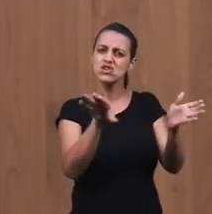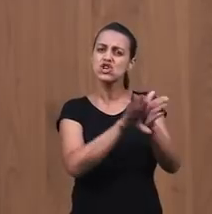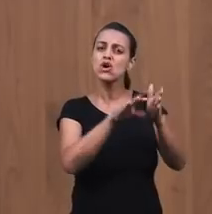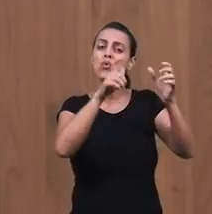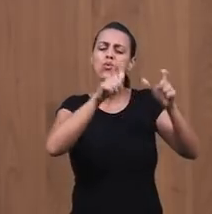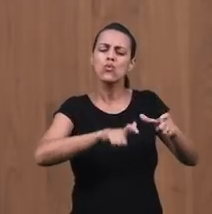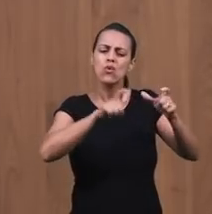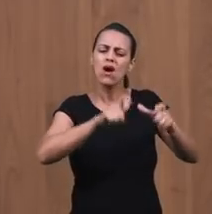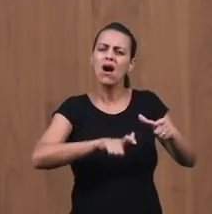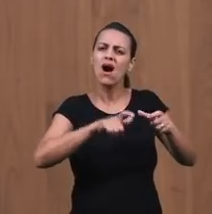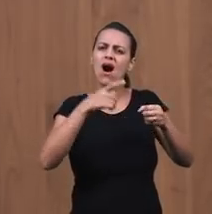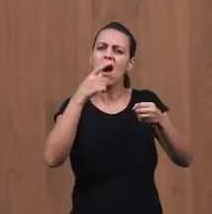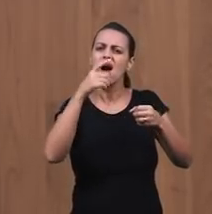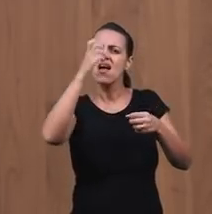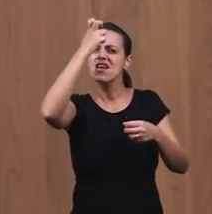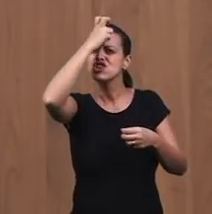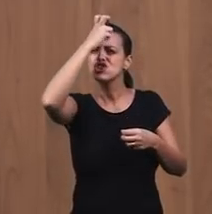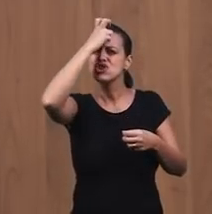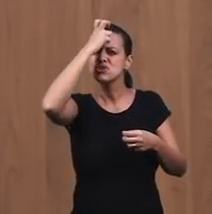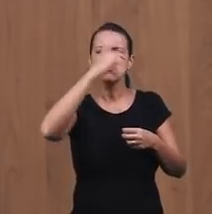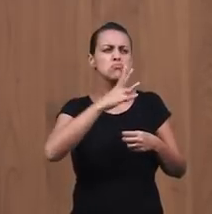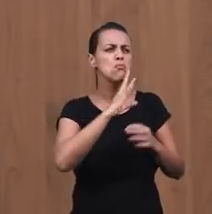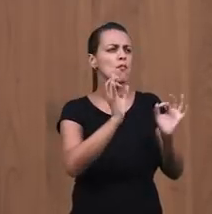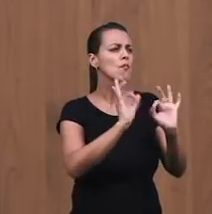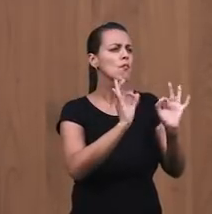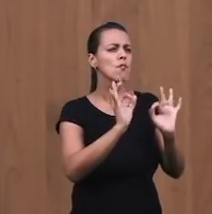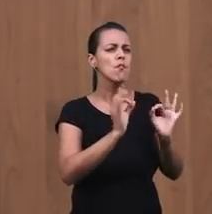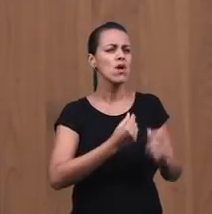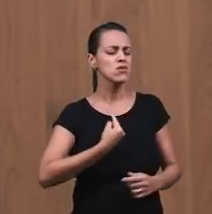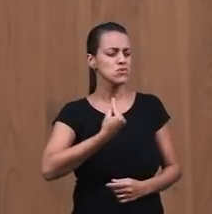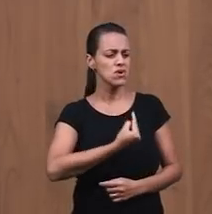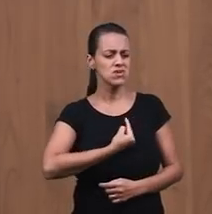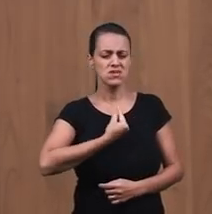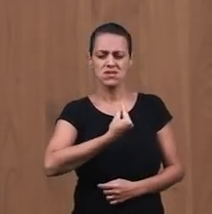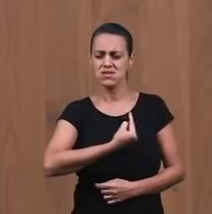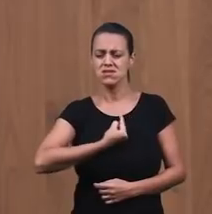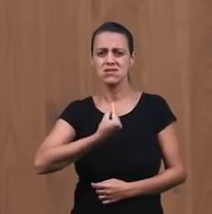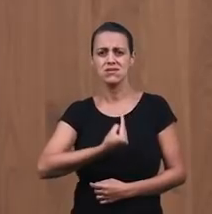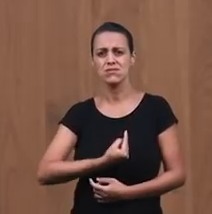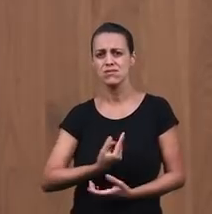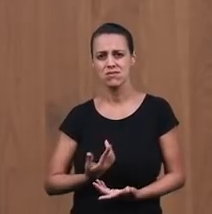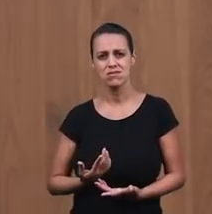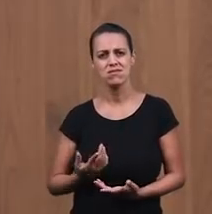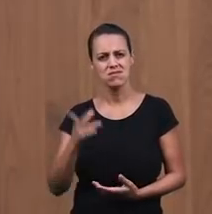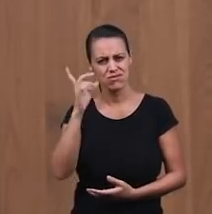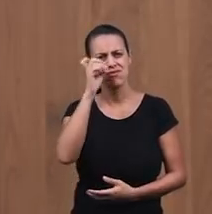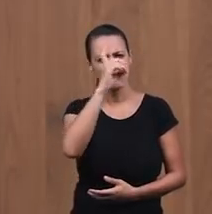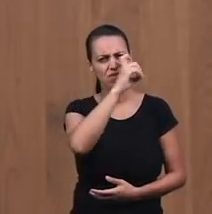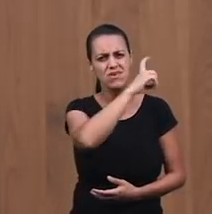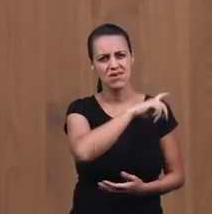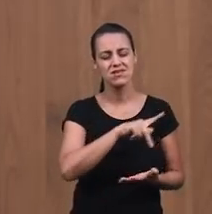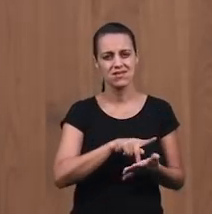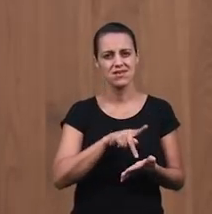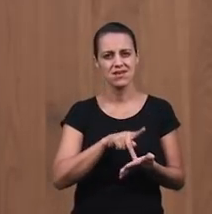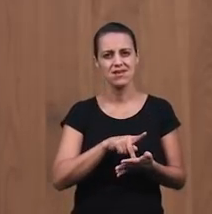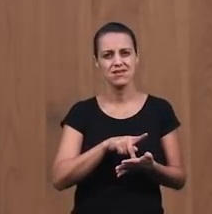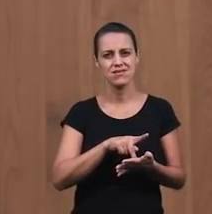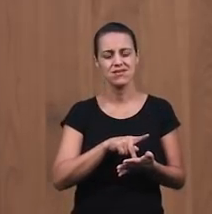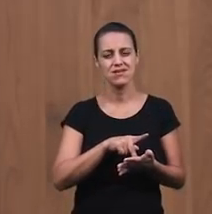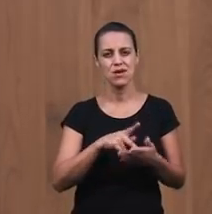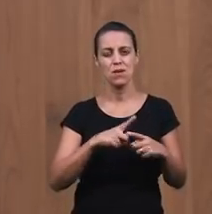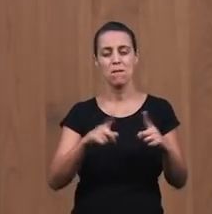em que ele não conhecia ninguém Estava ali sozinho As circunstâncias eram difíceis Mas José